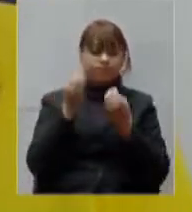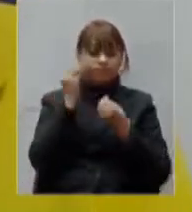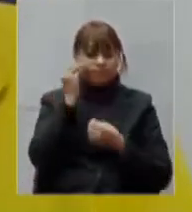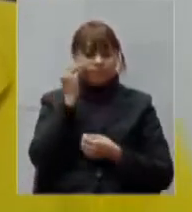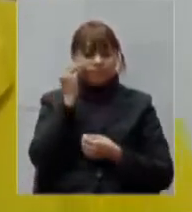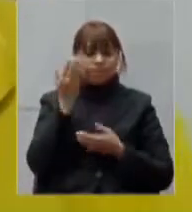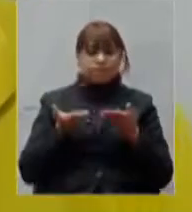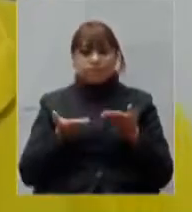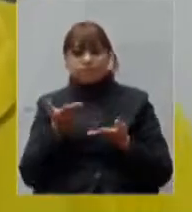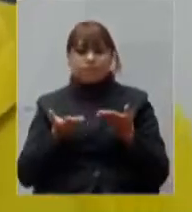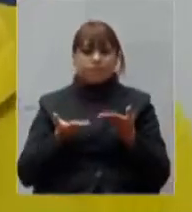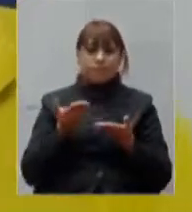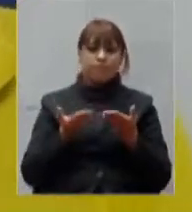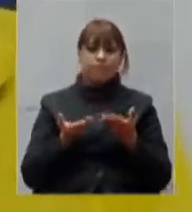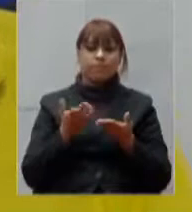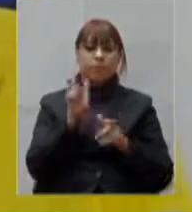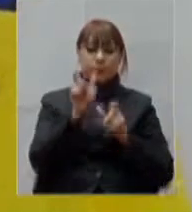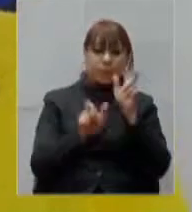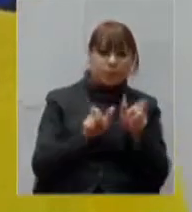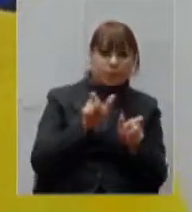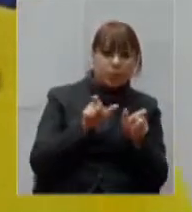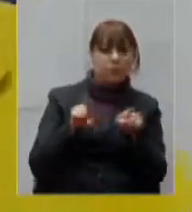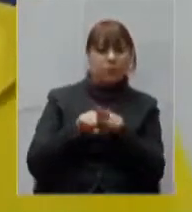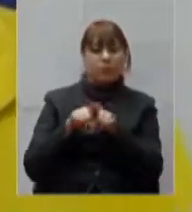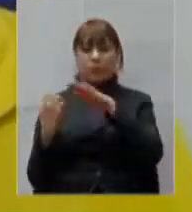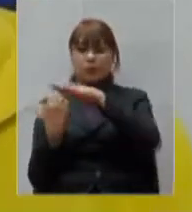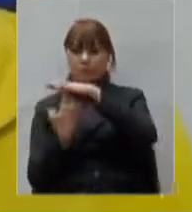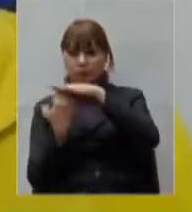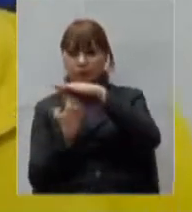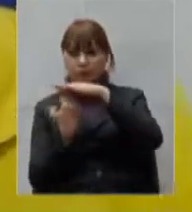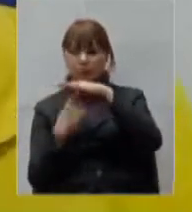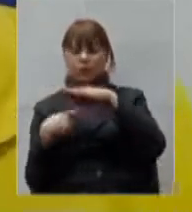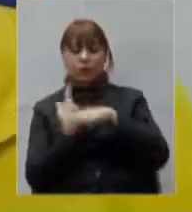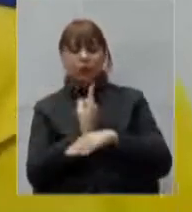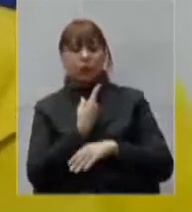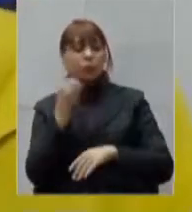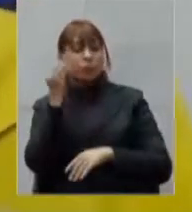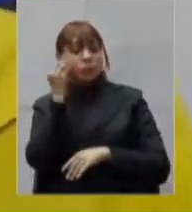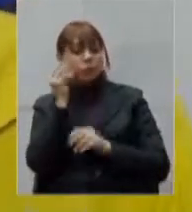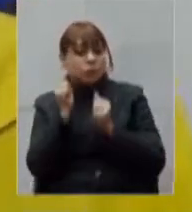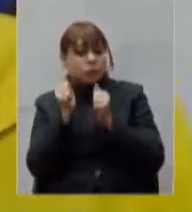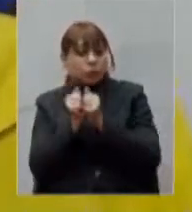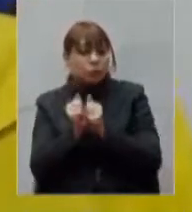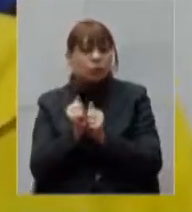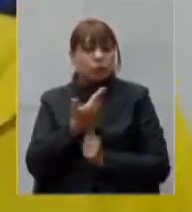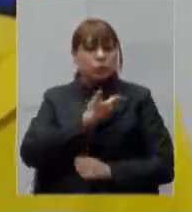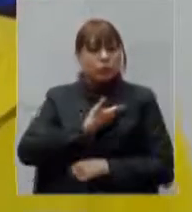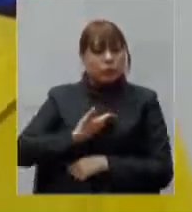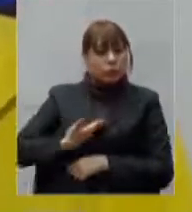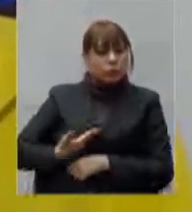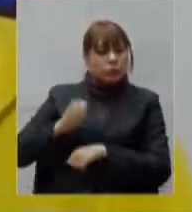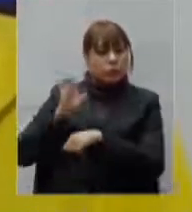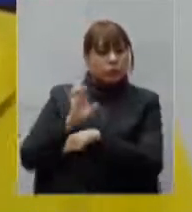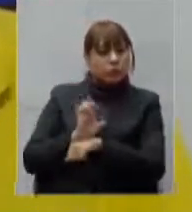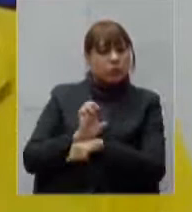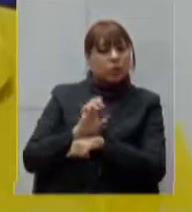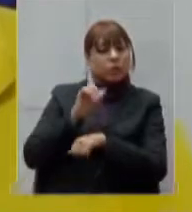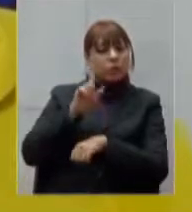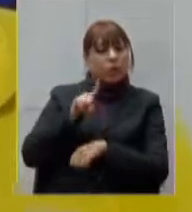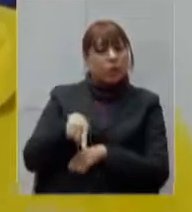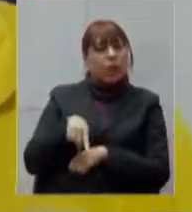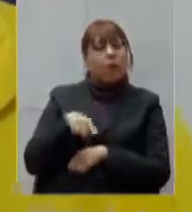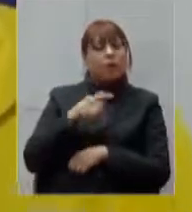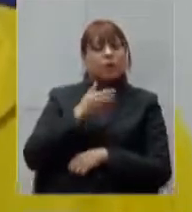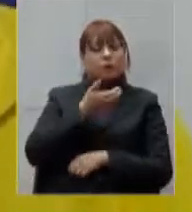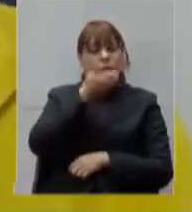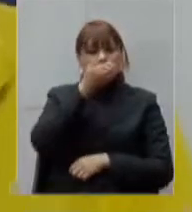CPF e o CNPJ. Então, para isso, nós temos buscado junto ao governo do Estado um maior número de respiradores, estamos